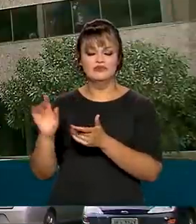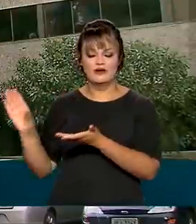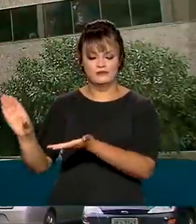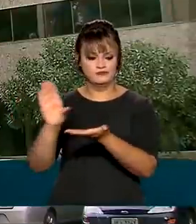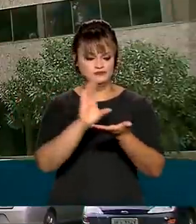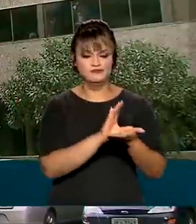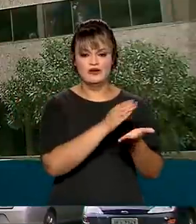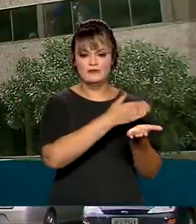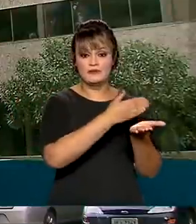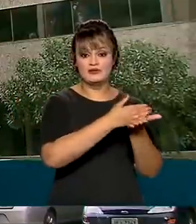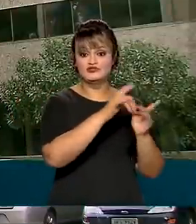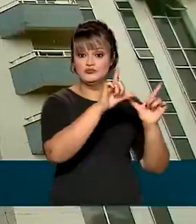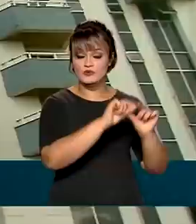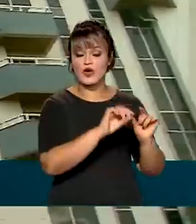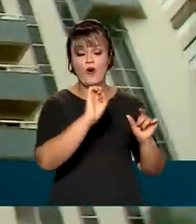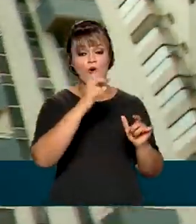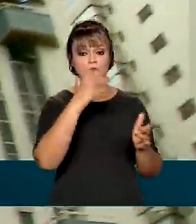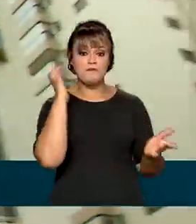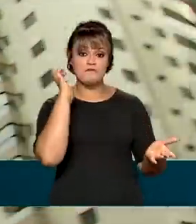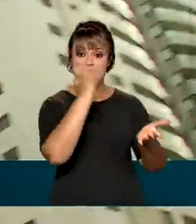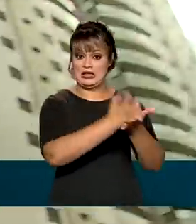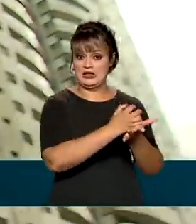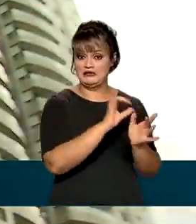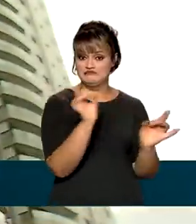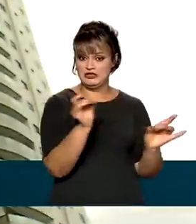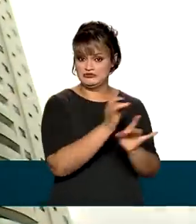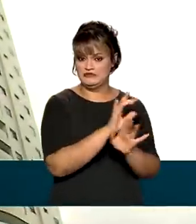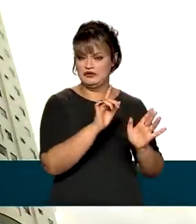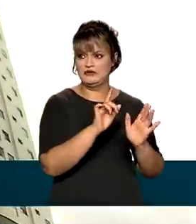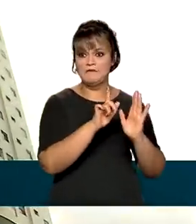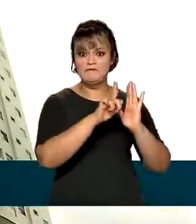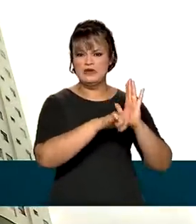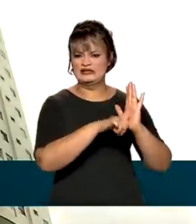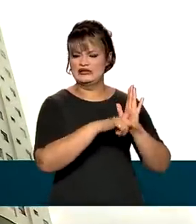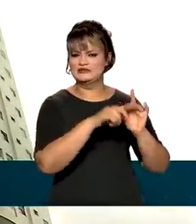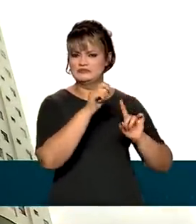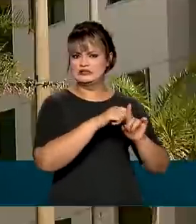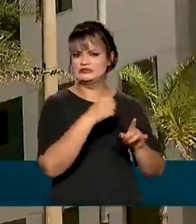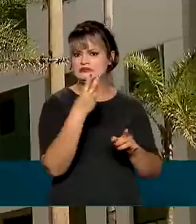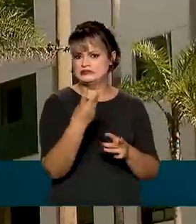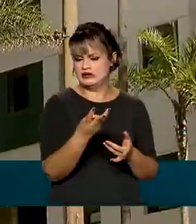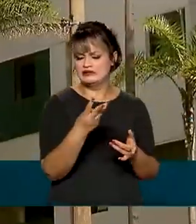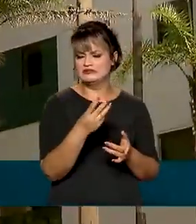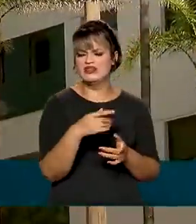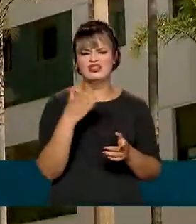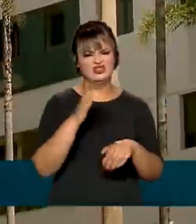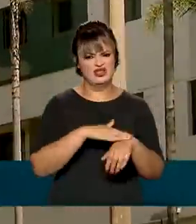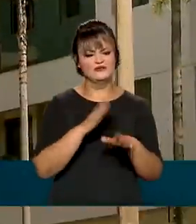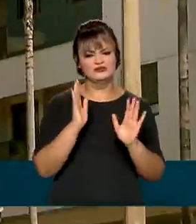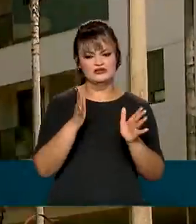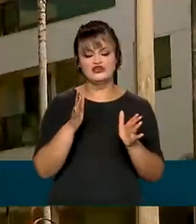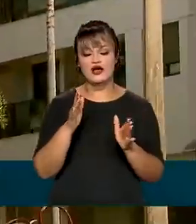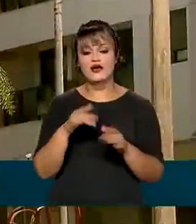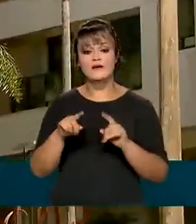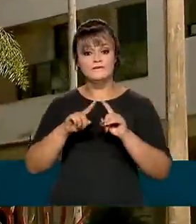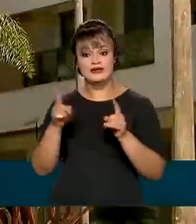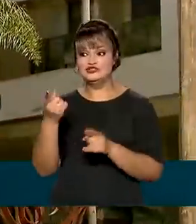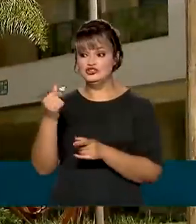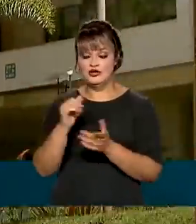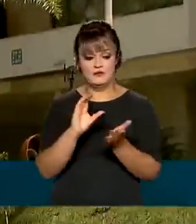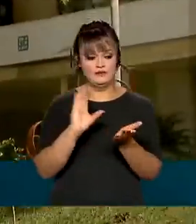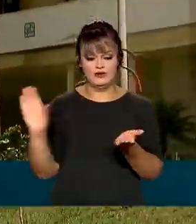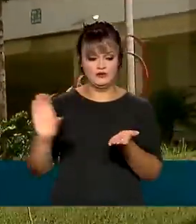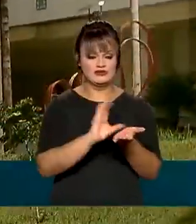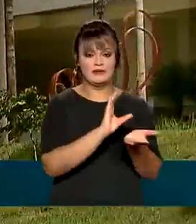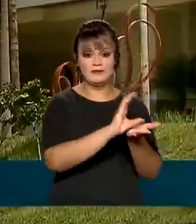prestações futuras ou abater atrasos inferiores a três meses existe há bastante tempo. Mas a destinação dos recursos para pagar mais